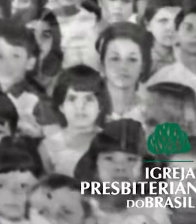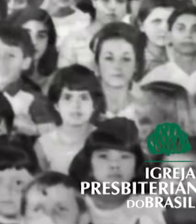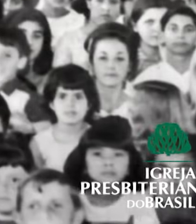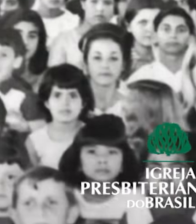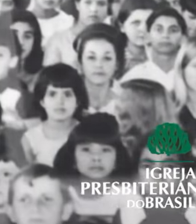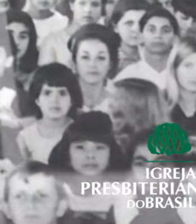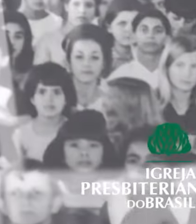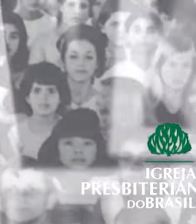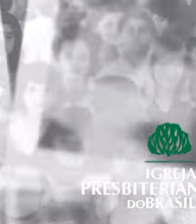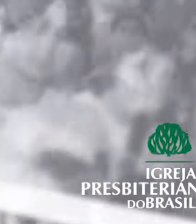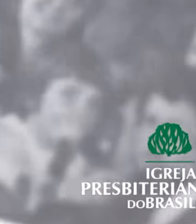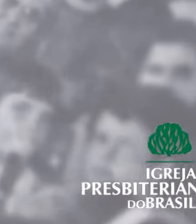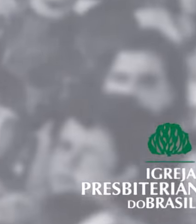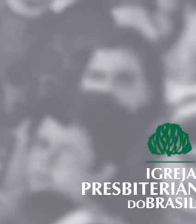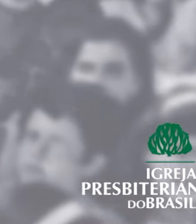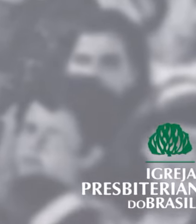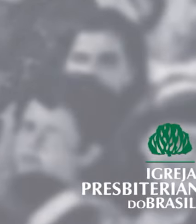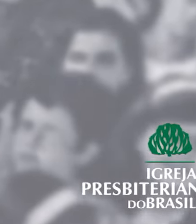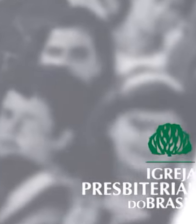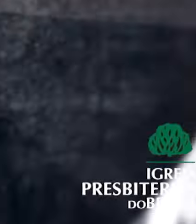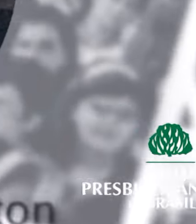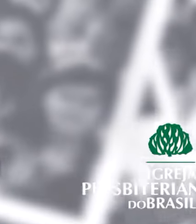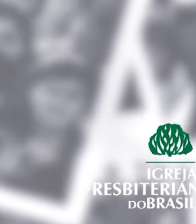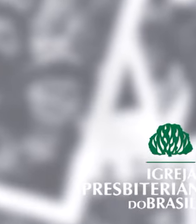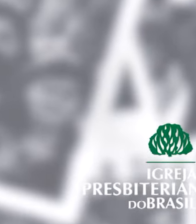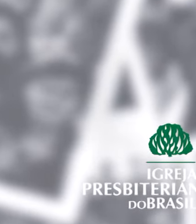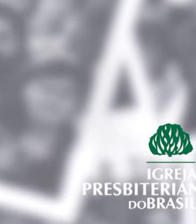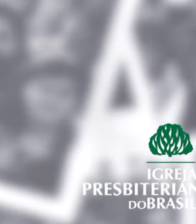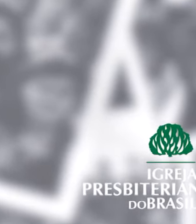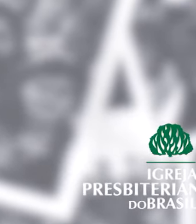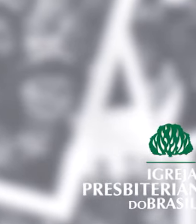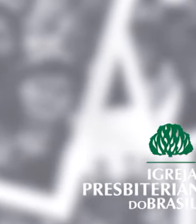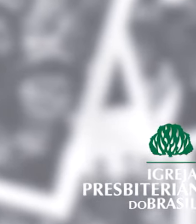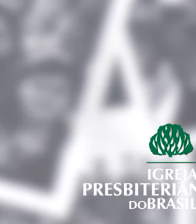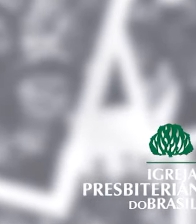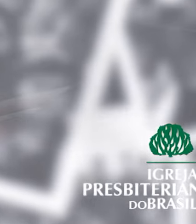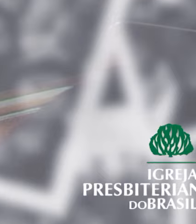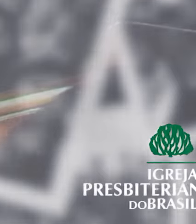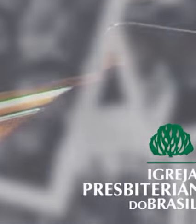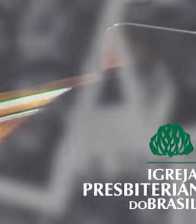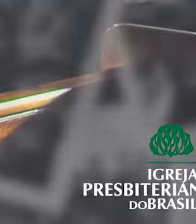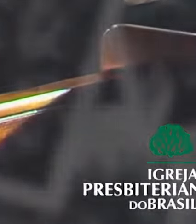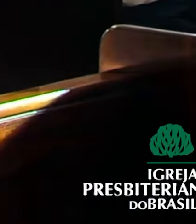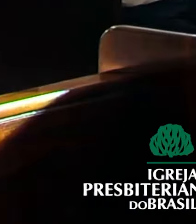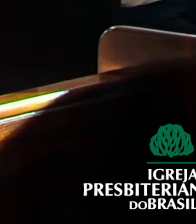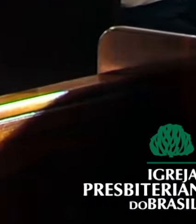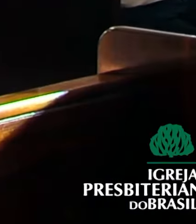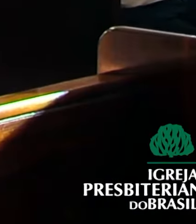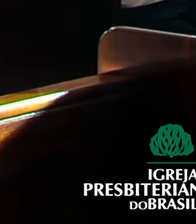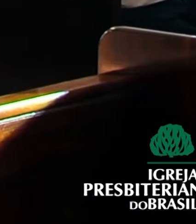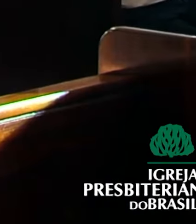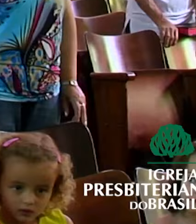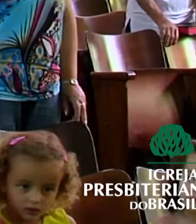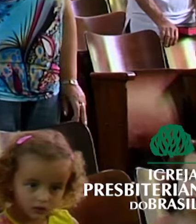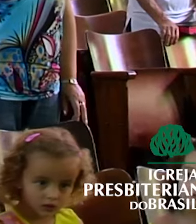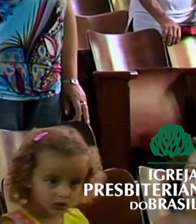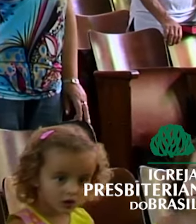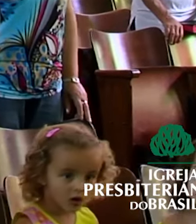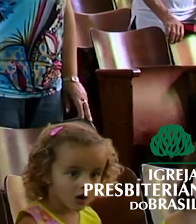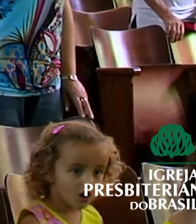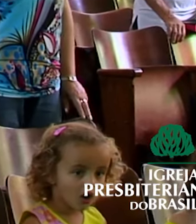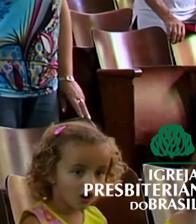Norte-Americana que enviou o jovem pastor Ashbel Green Simonton ao nosso país em 1859